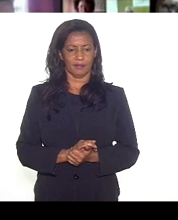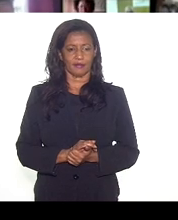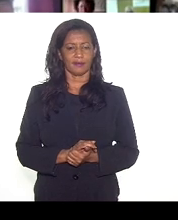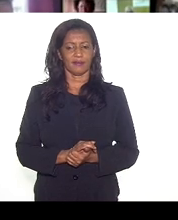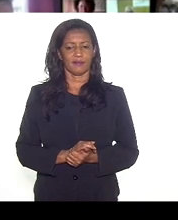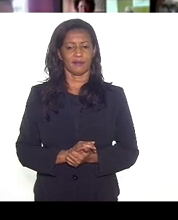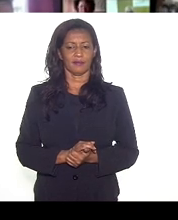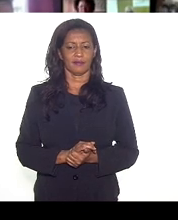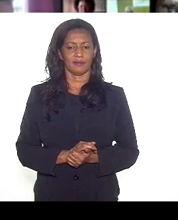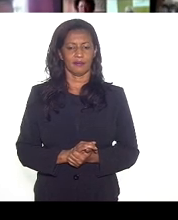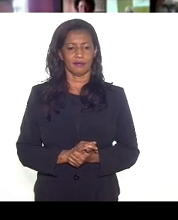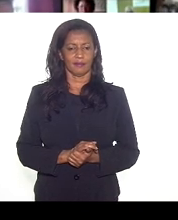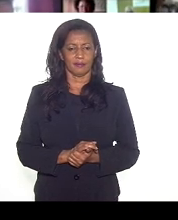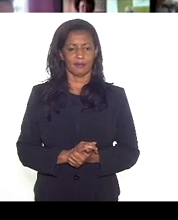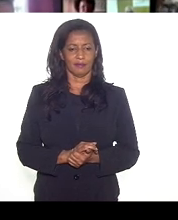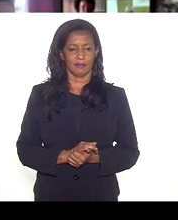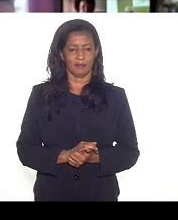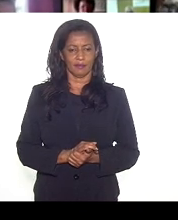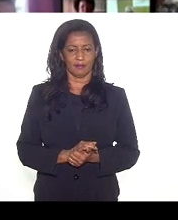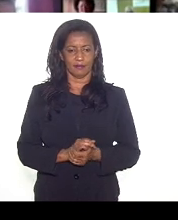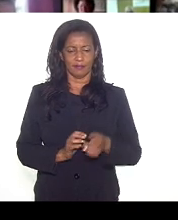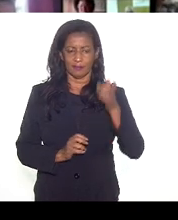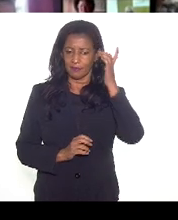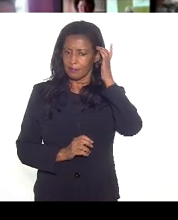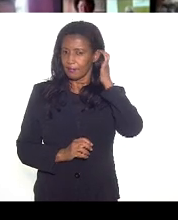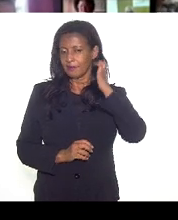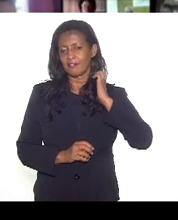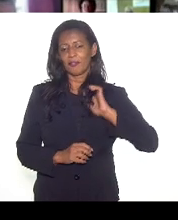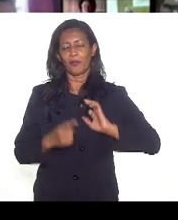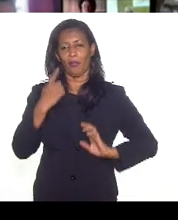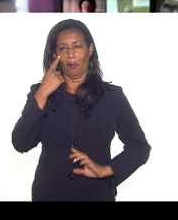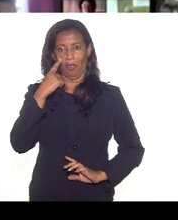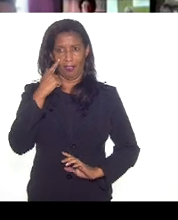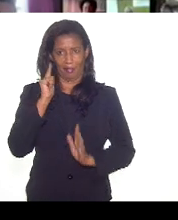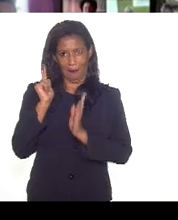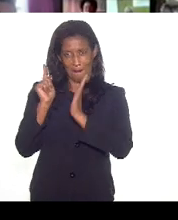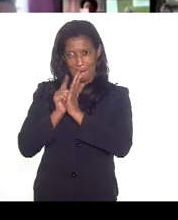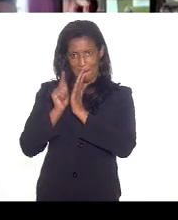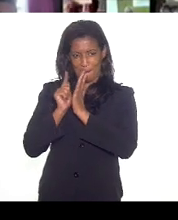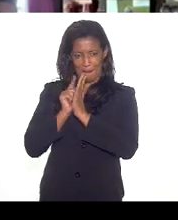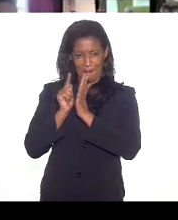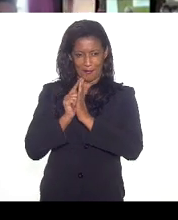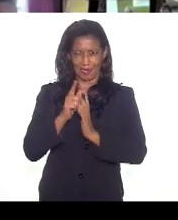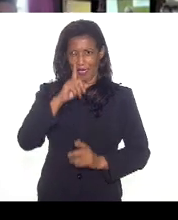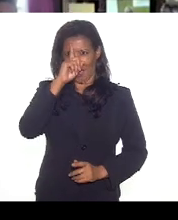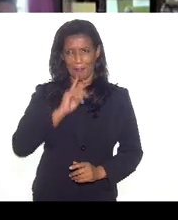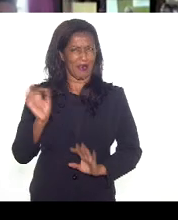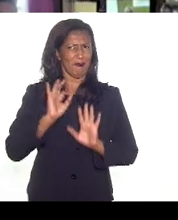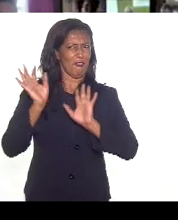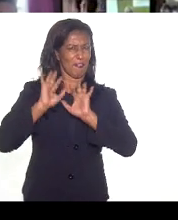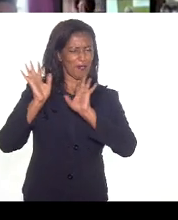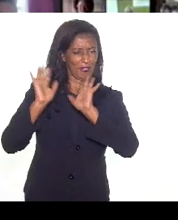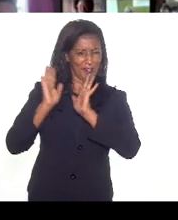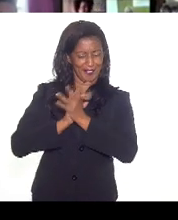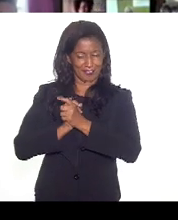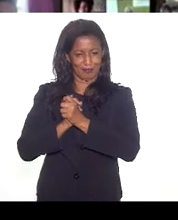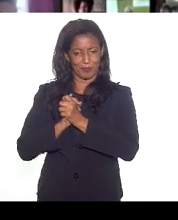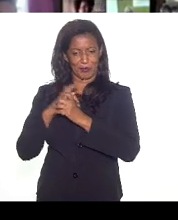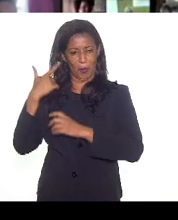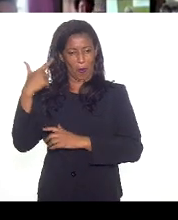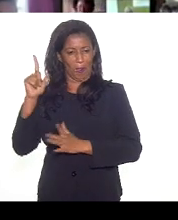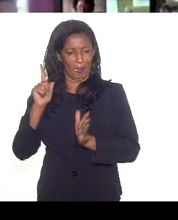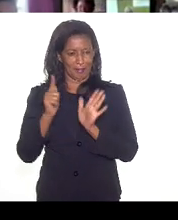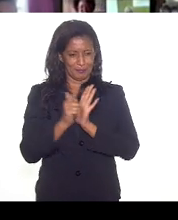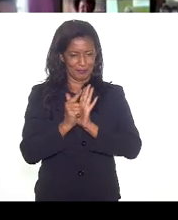Professor Mauro, vou fazer o seguinte. Quando eu levantar este cartão... Amarelo não fica feio, não vou fazer isso. Não